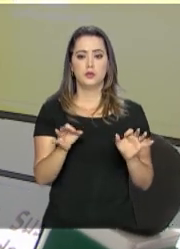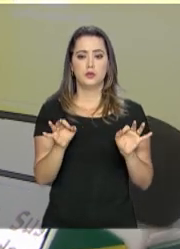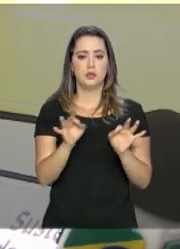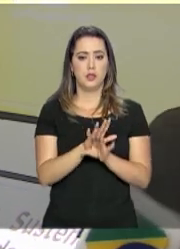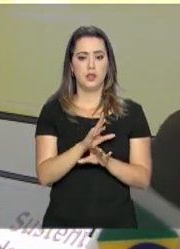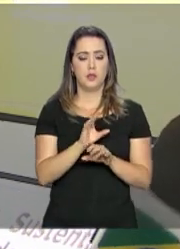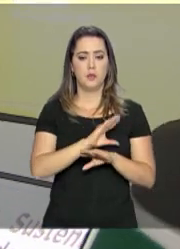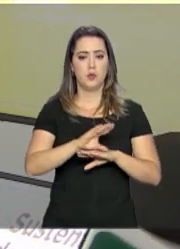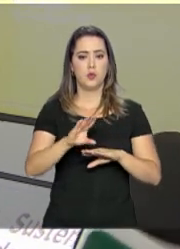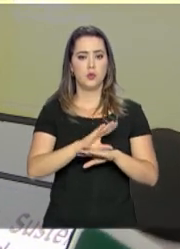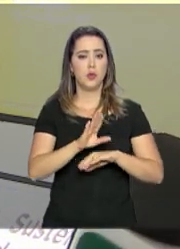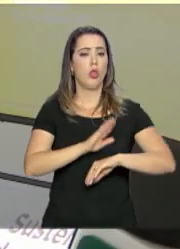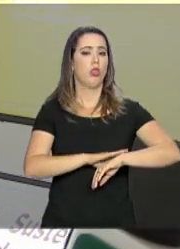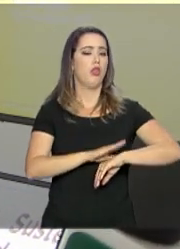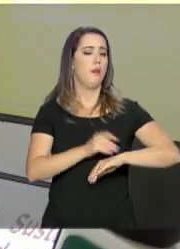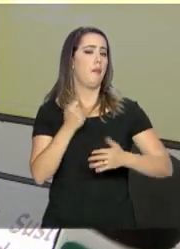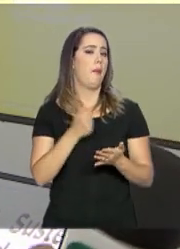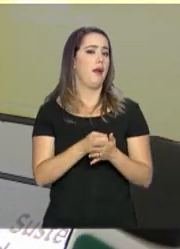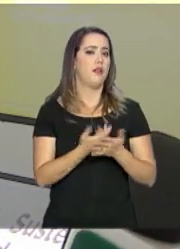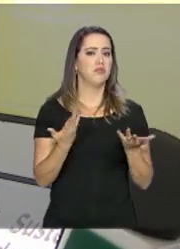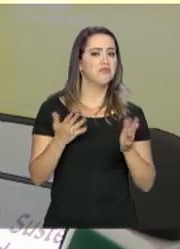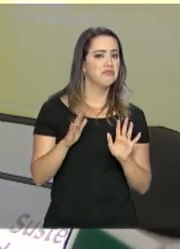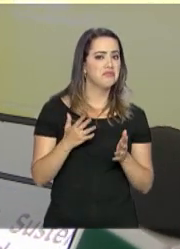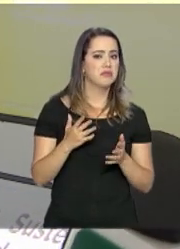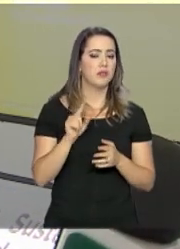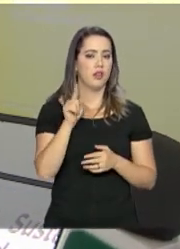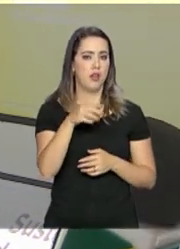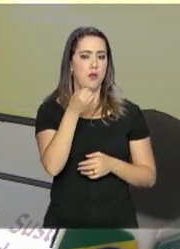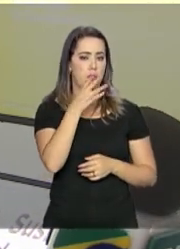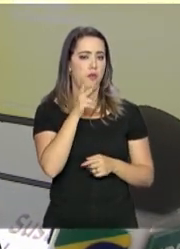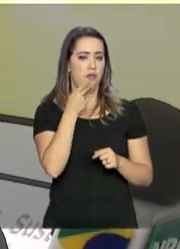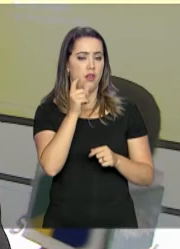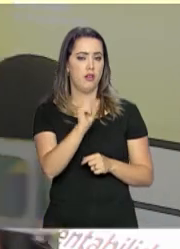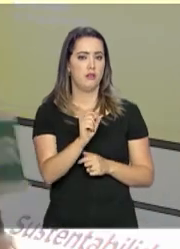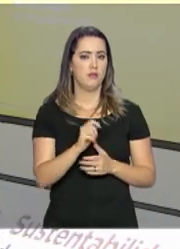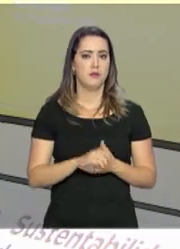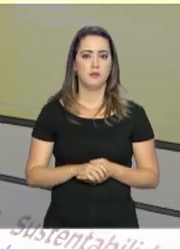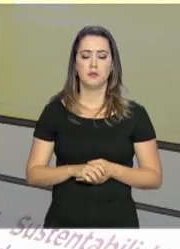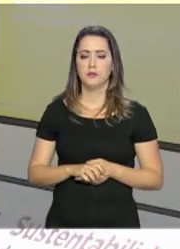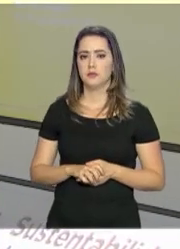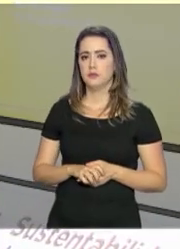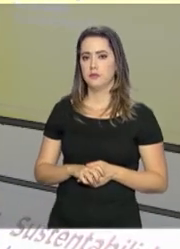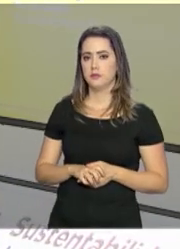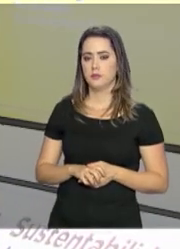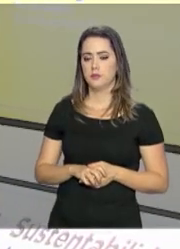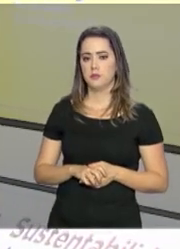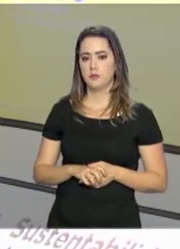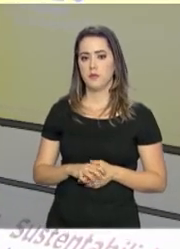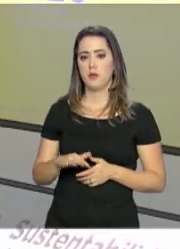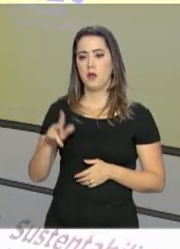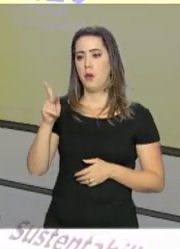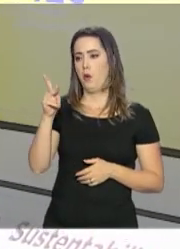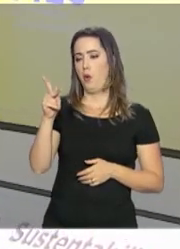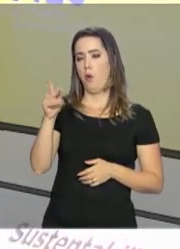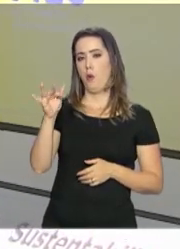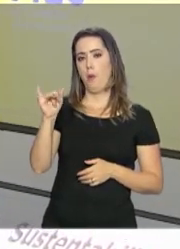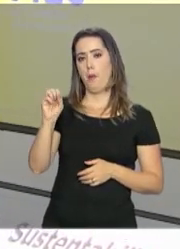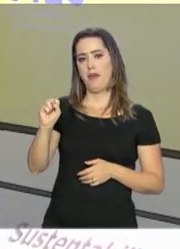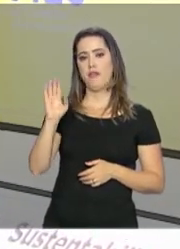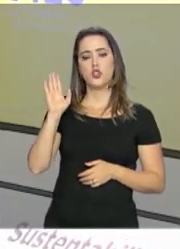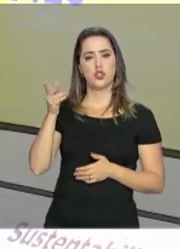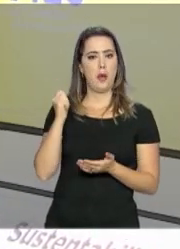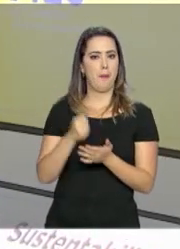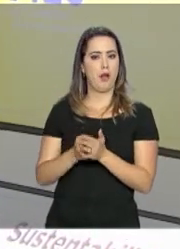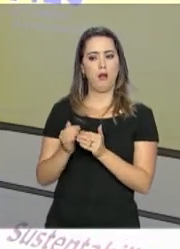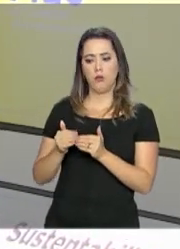curso, quanto tempo que ele tem para pagar? Acho que é interessante também a gente falar um pouquinho sobre isso. Na modalidade do PFIES, ele já vai pagar